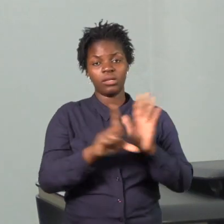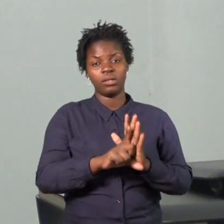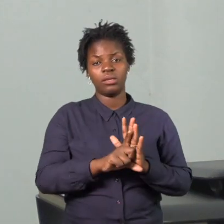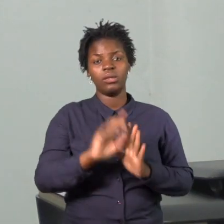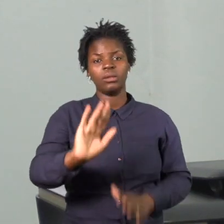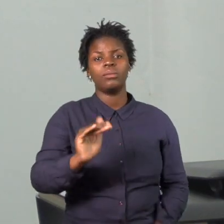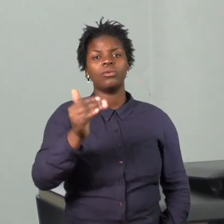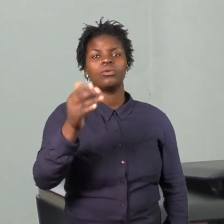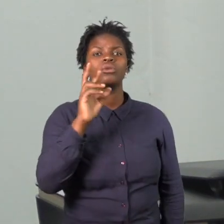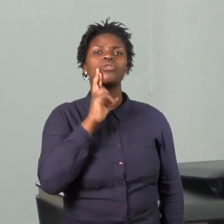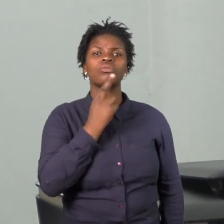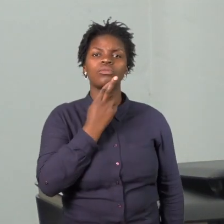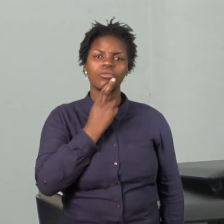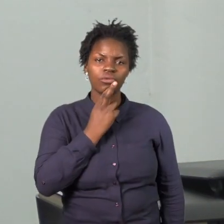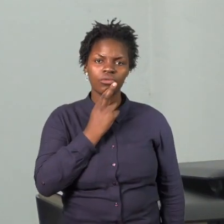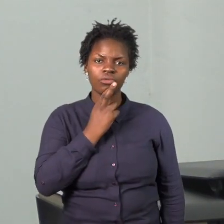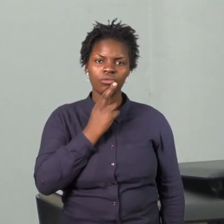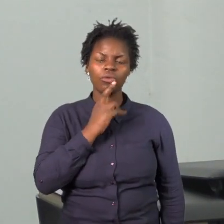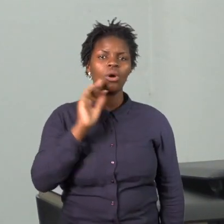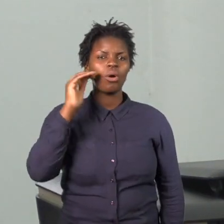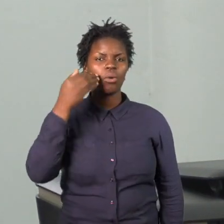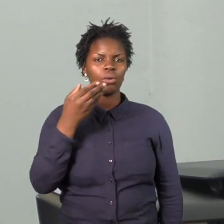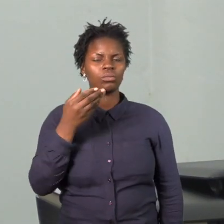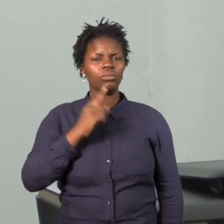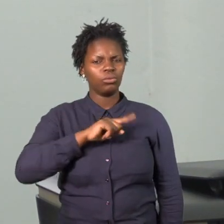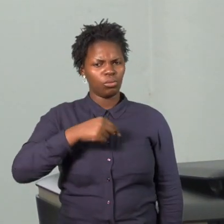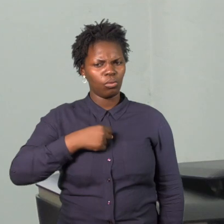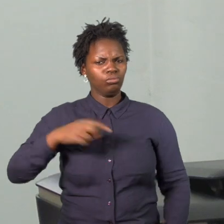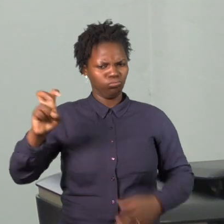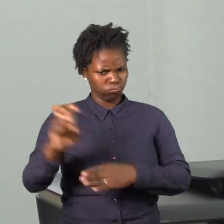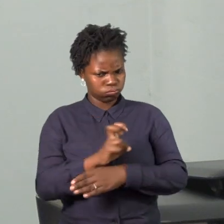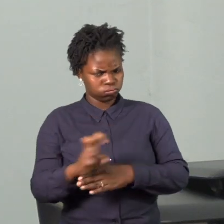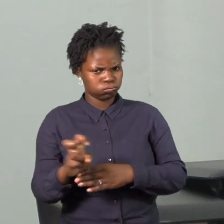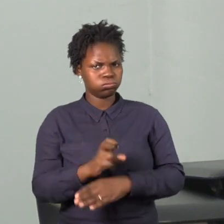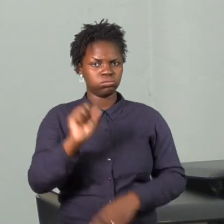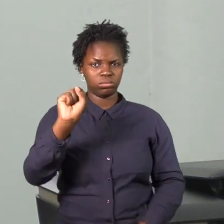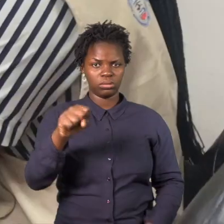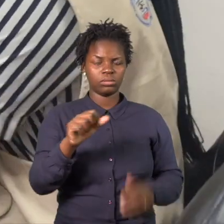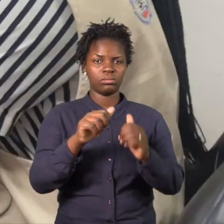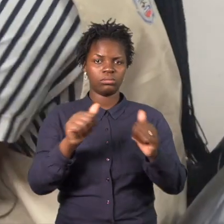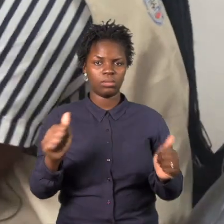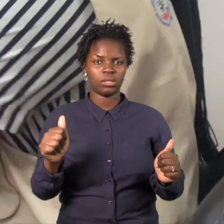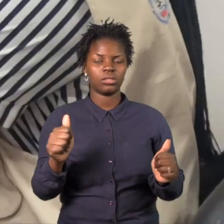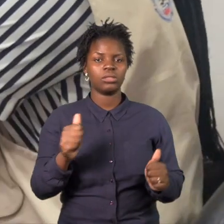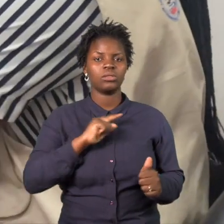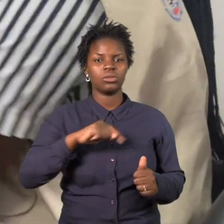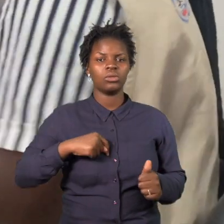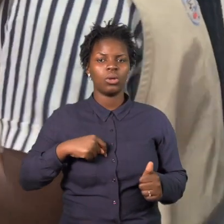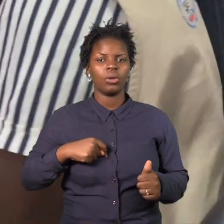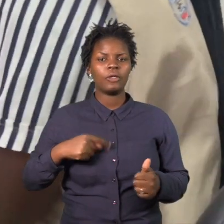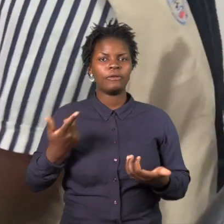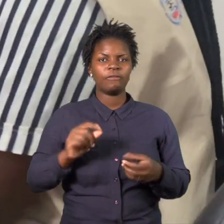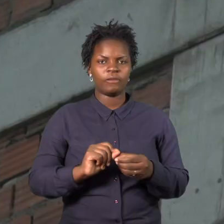mensagem de necessidade de ter que cumprir com aquilo que são os dispositivos legais relativos às normas de higiene de segurança no trabalho. Quanto ao